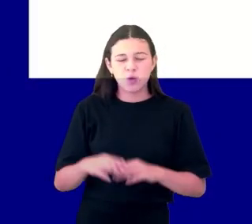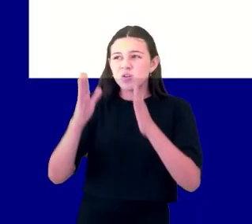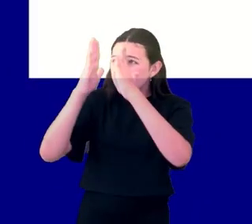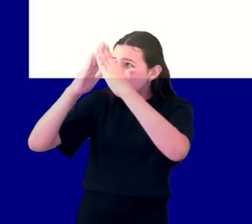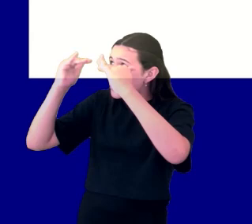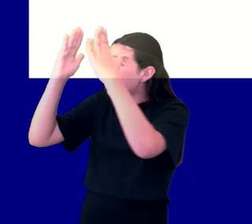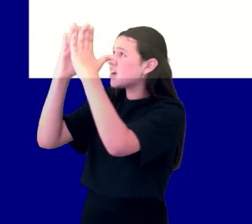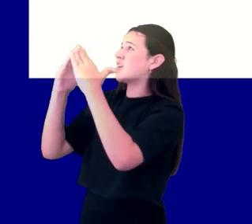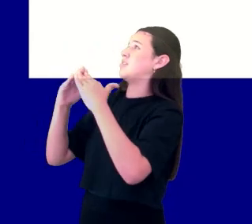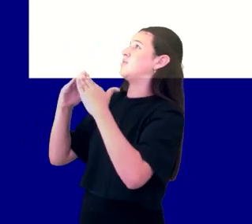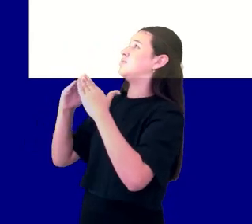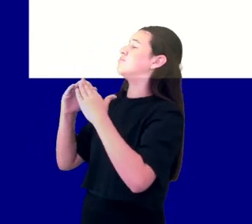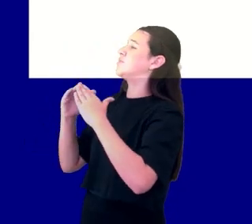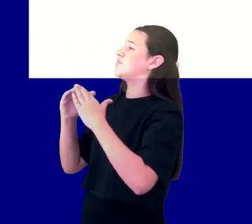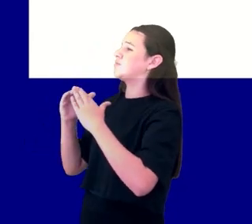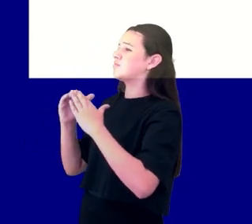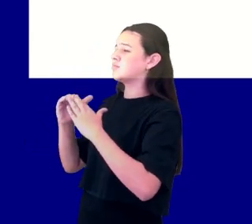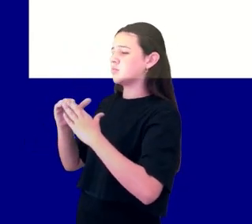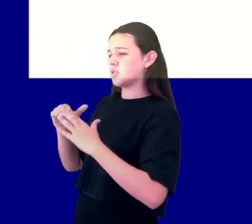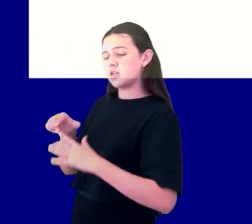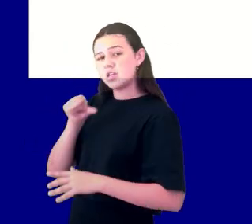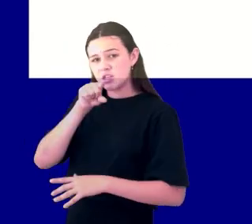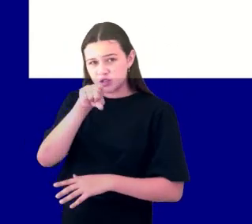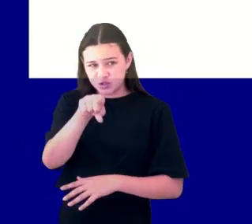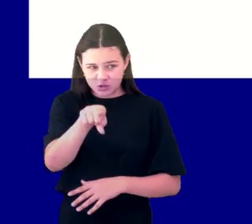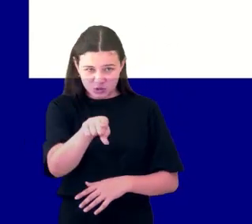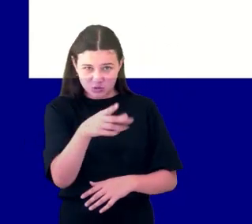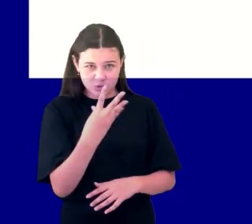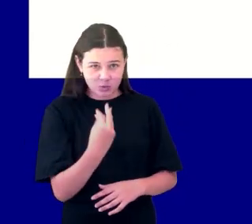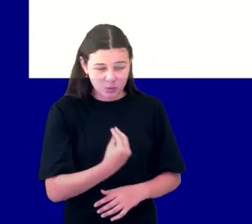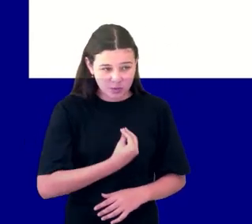desorganizadas, parecem não ter sentido,